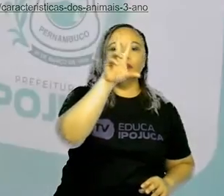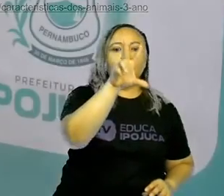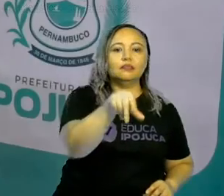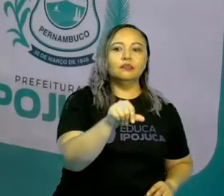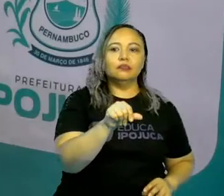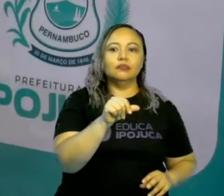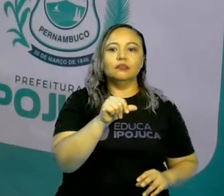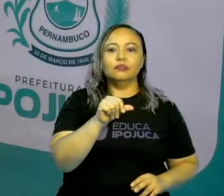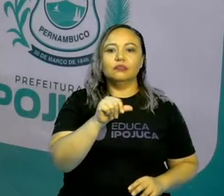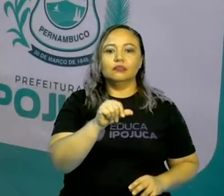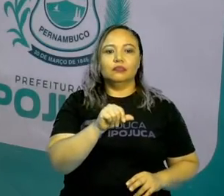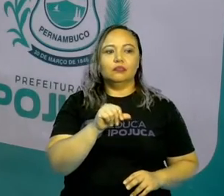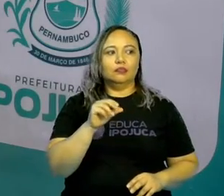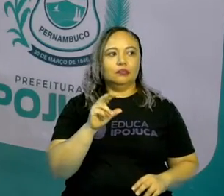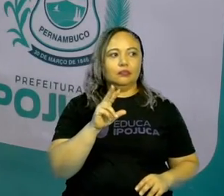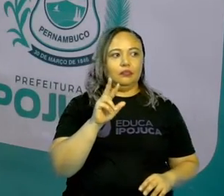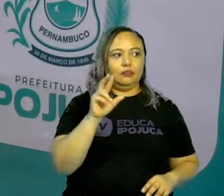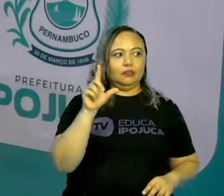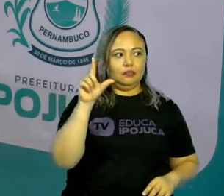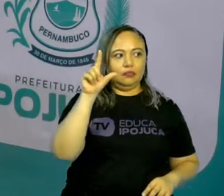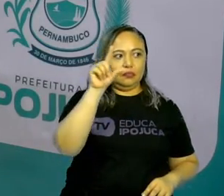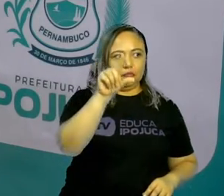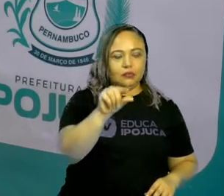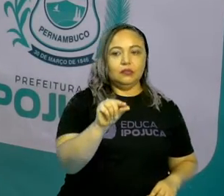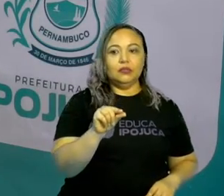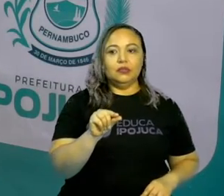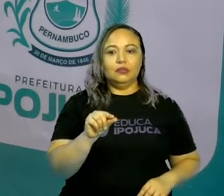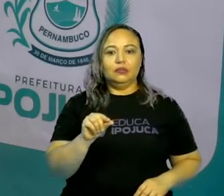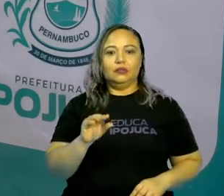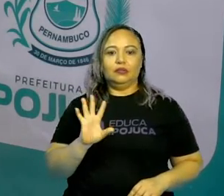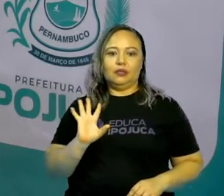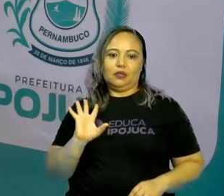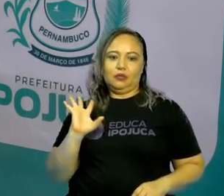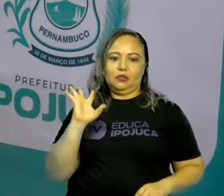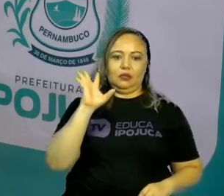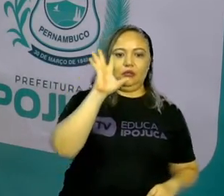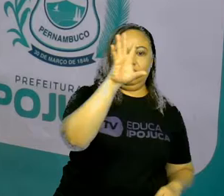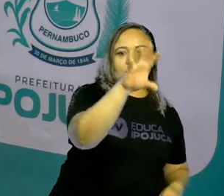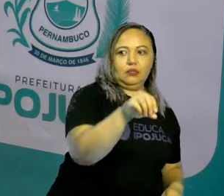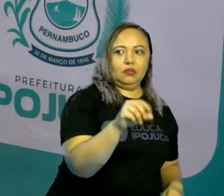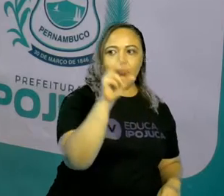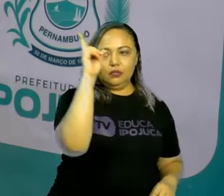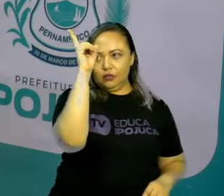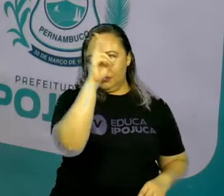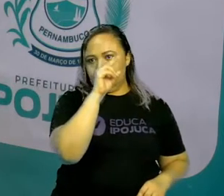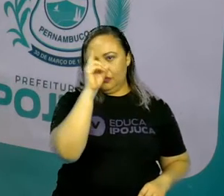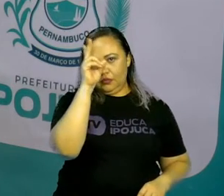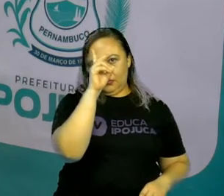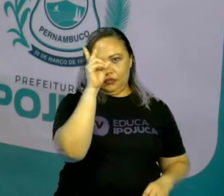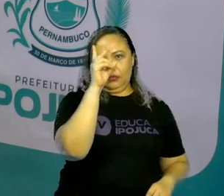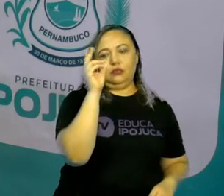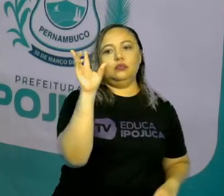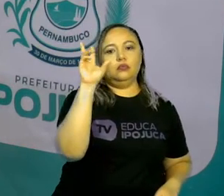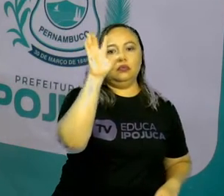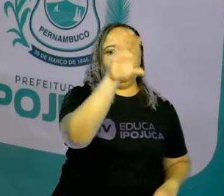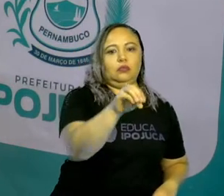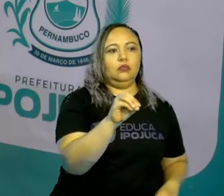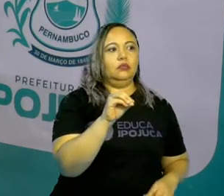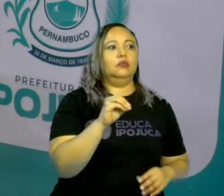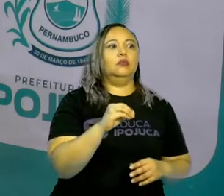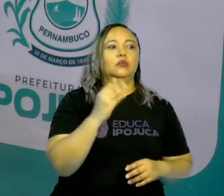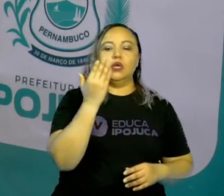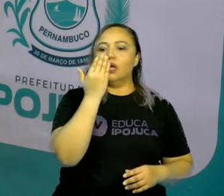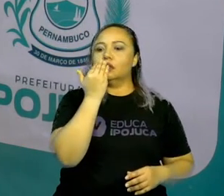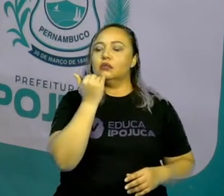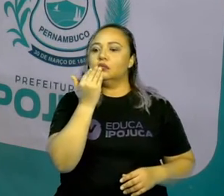Eles, tá assim, bem tranquilo, quando passa um inseto, ele estica assim a língua e